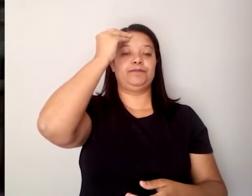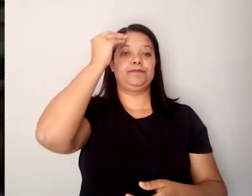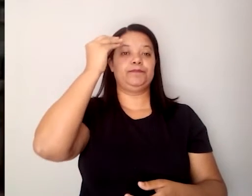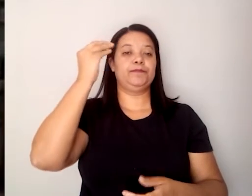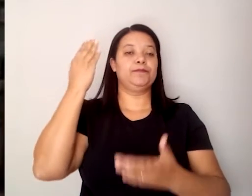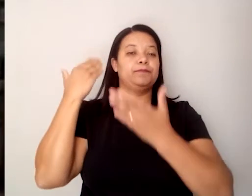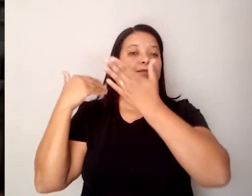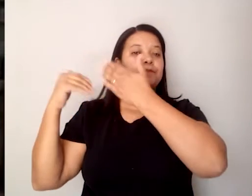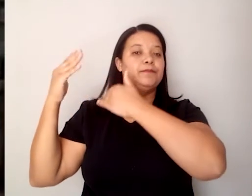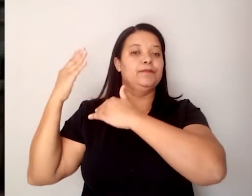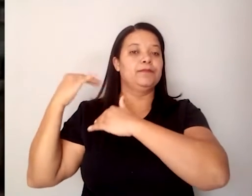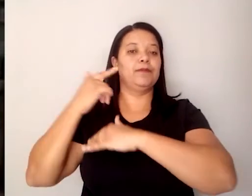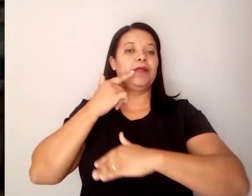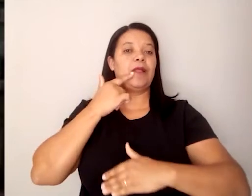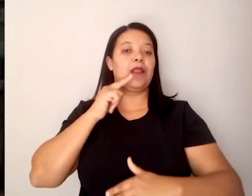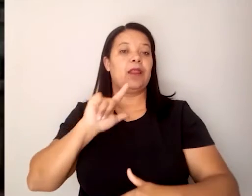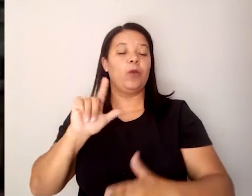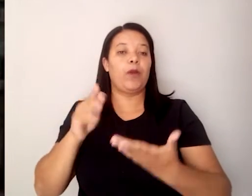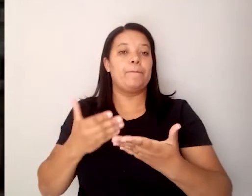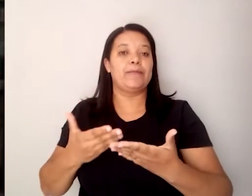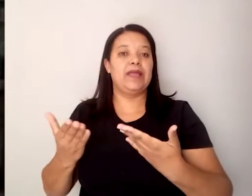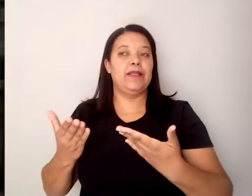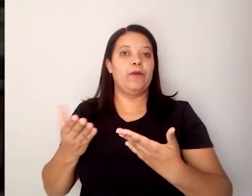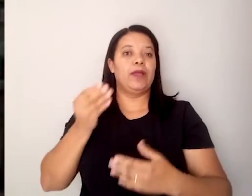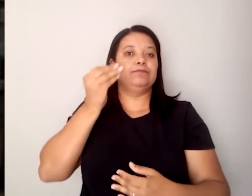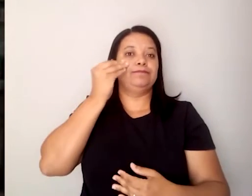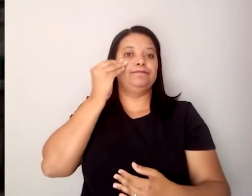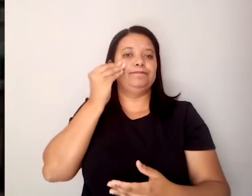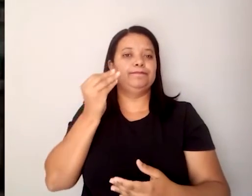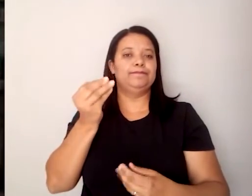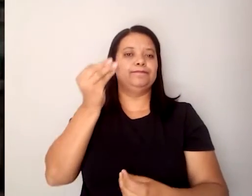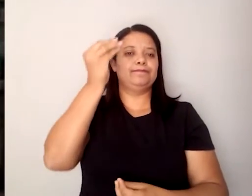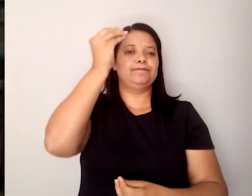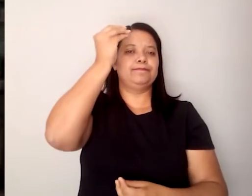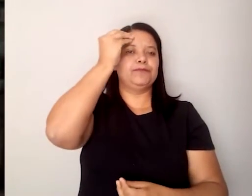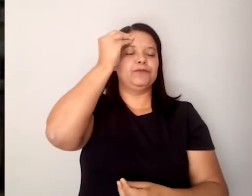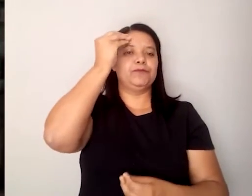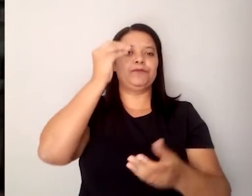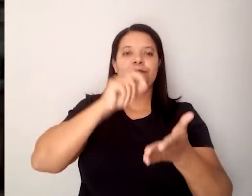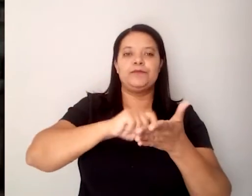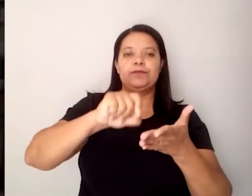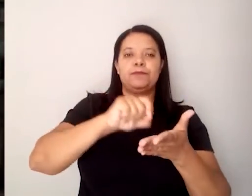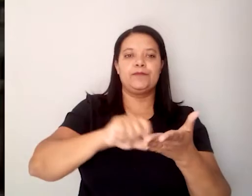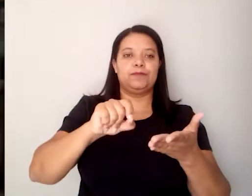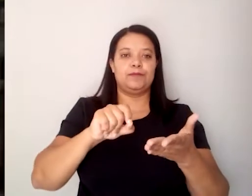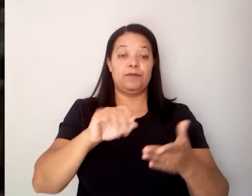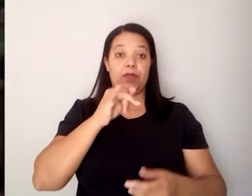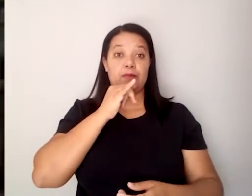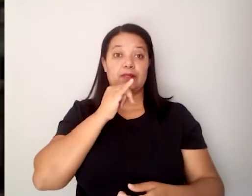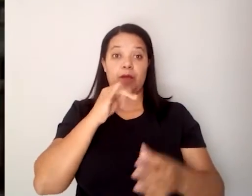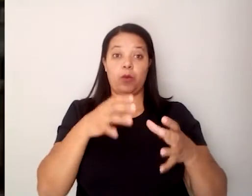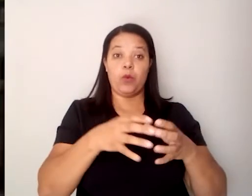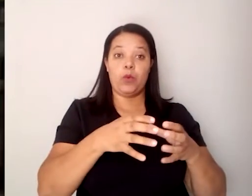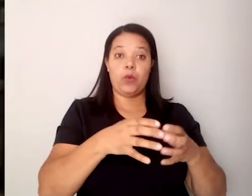perdida, e no caso dos machacalí, por exemplo, que não perderam a língua que falam, quando